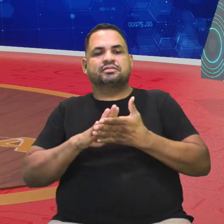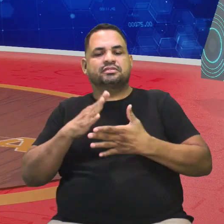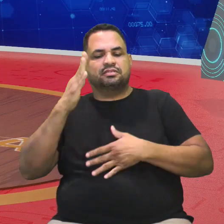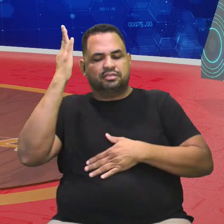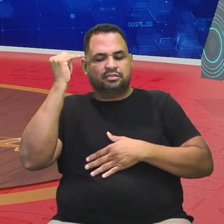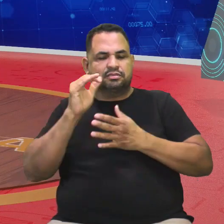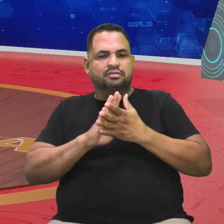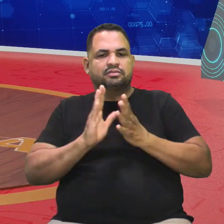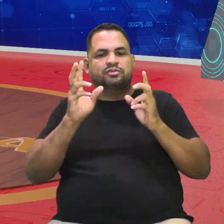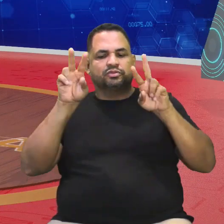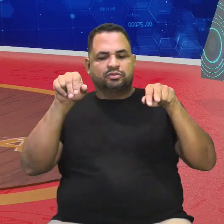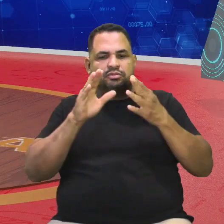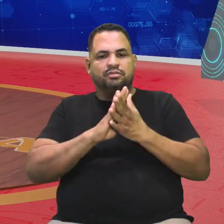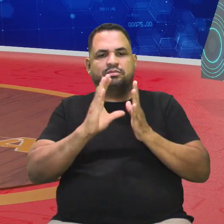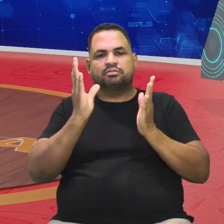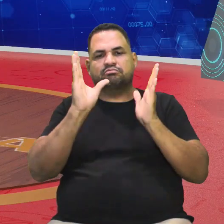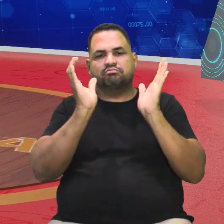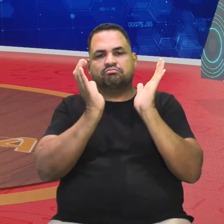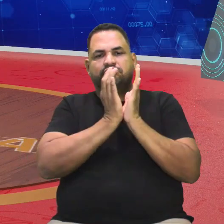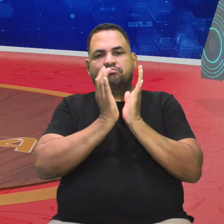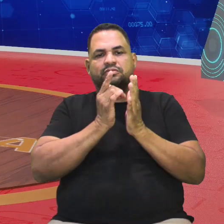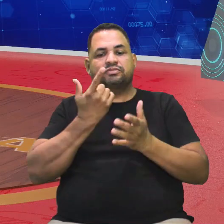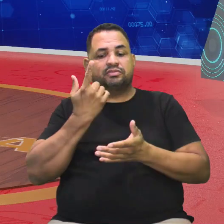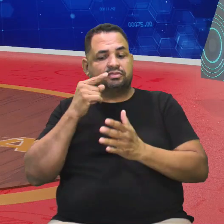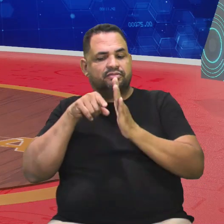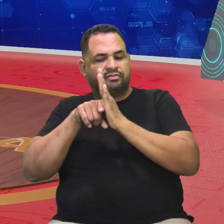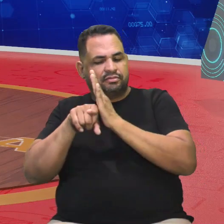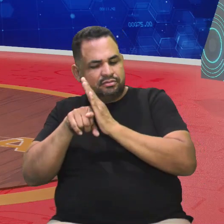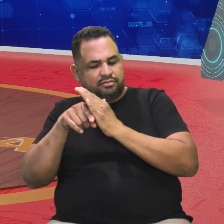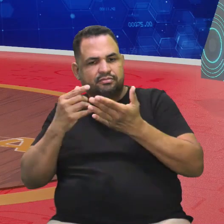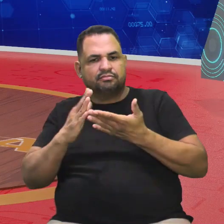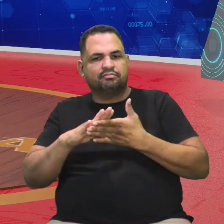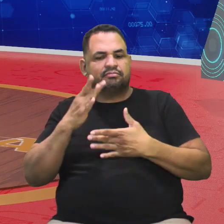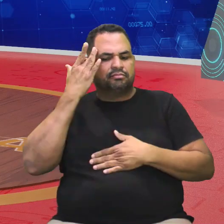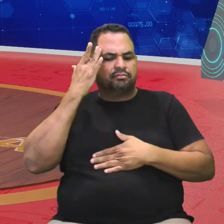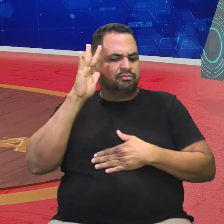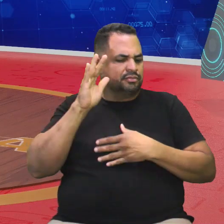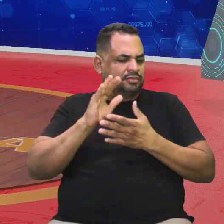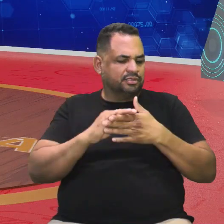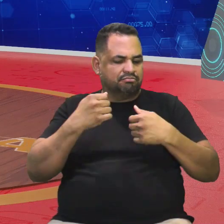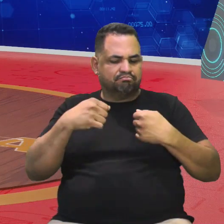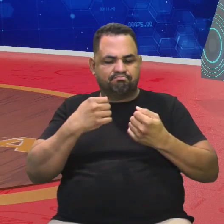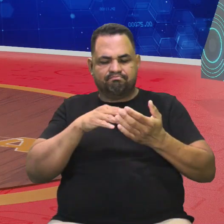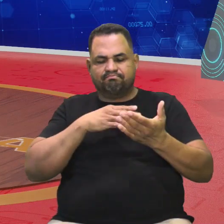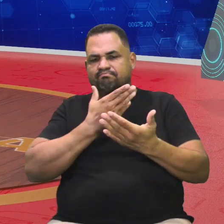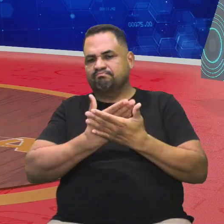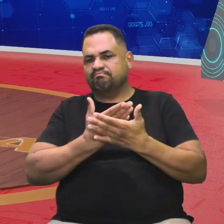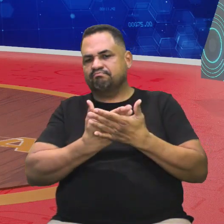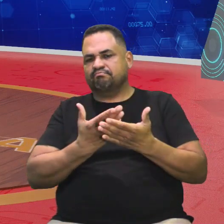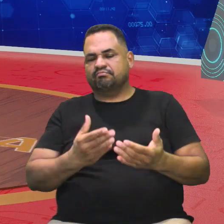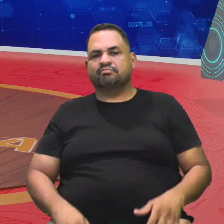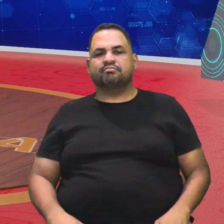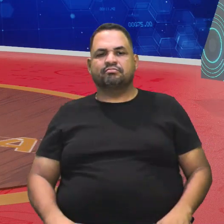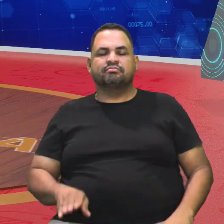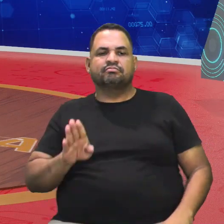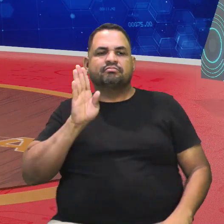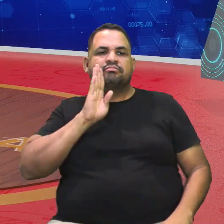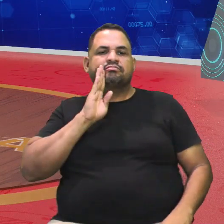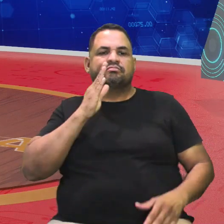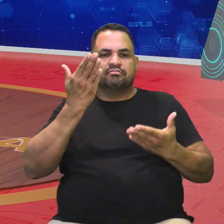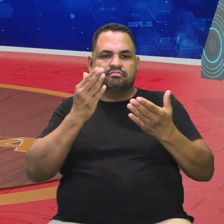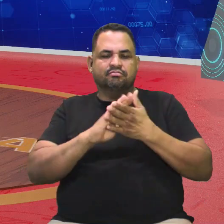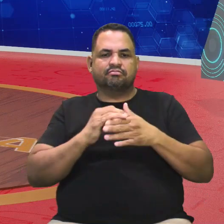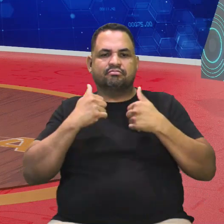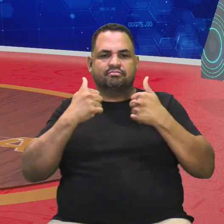assuntos da unidade. E você vai fazer esse diagnóstico, né? Ah, isso aqui eu não sei ainda não. Então, eu estou precisando de uma estudadinha mais. Tá? Então, é bem legal por